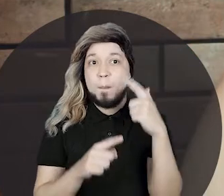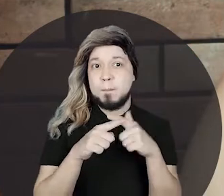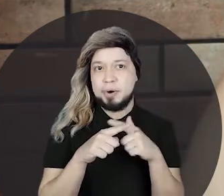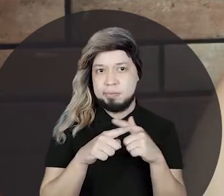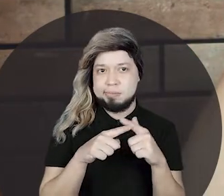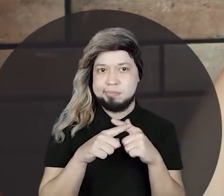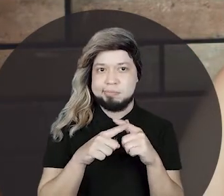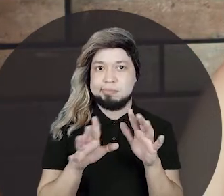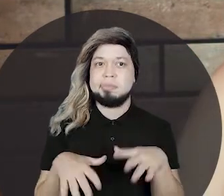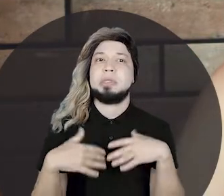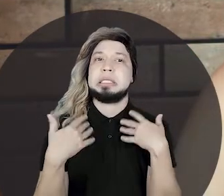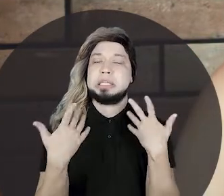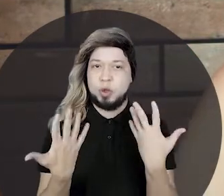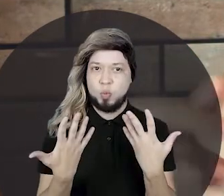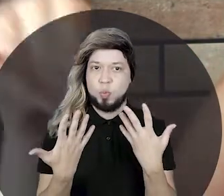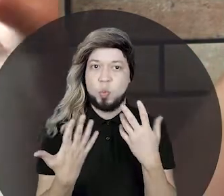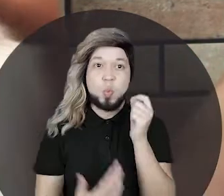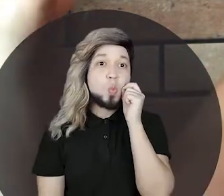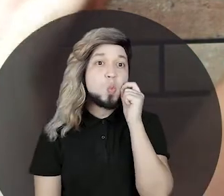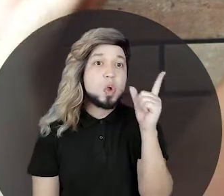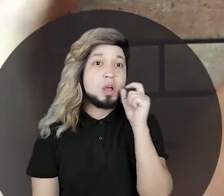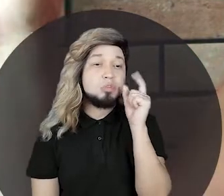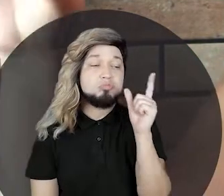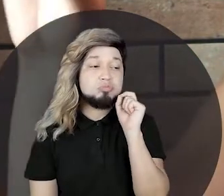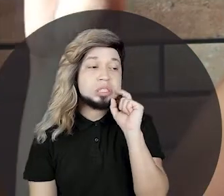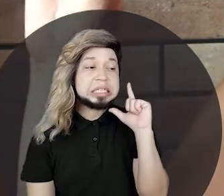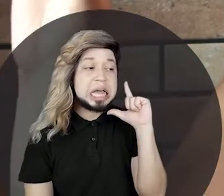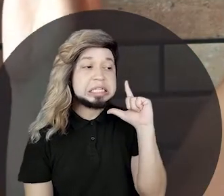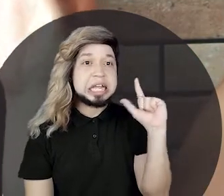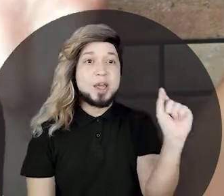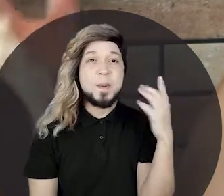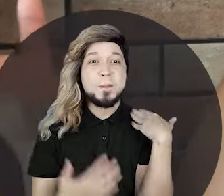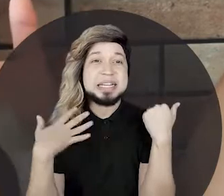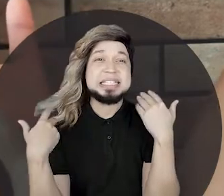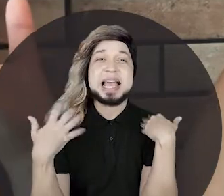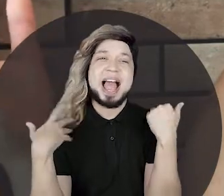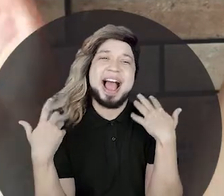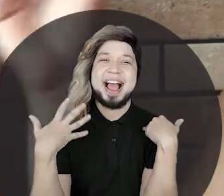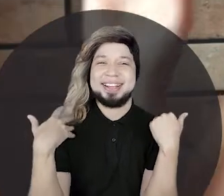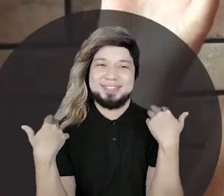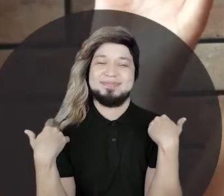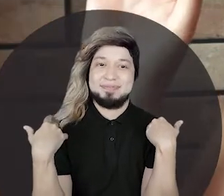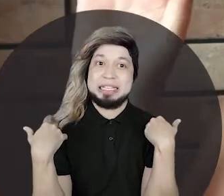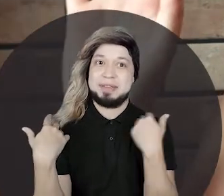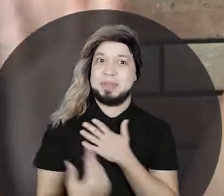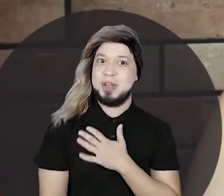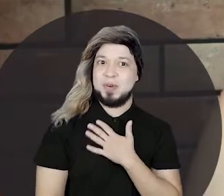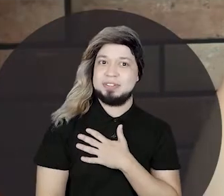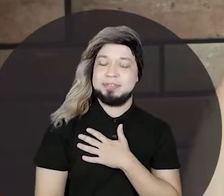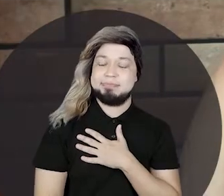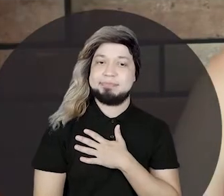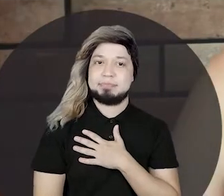Xaninho. Então, num dia, que Xaninho foi dar umas voltas ao ar, porque gato gosta de sair por aí também.